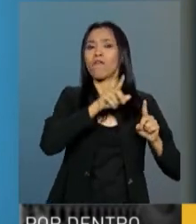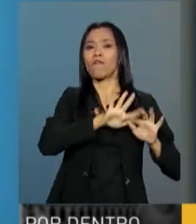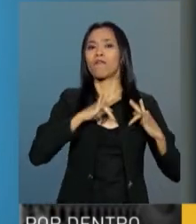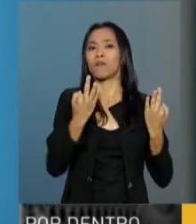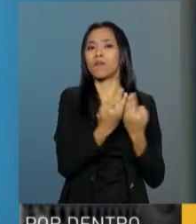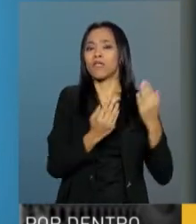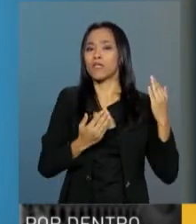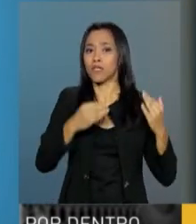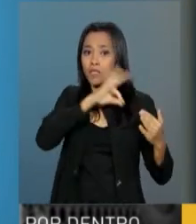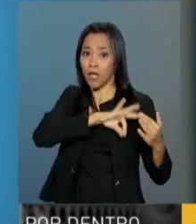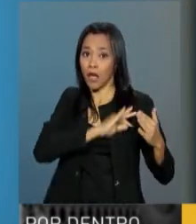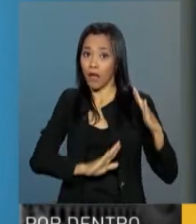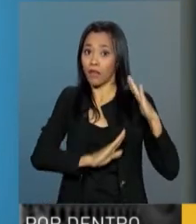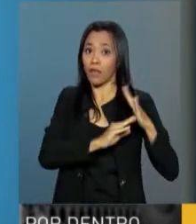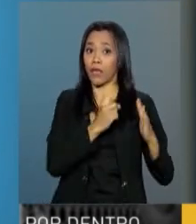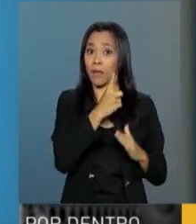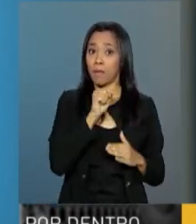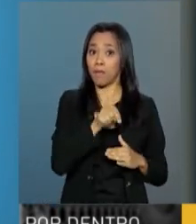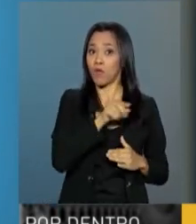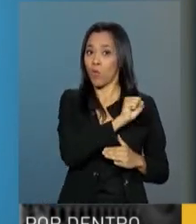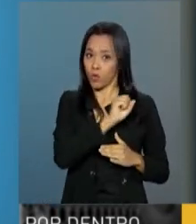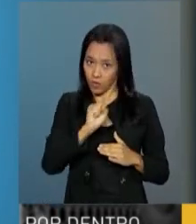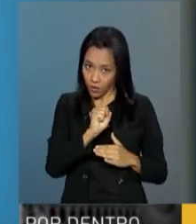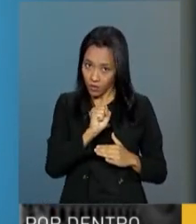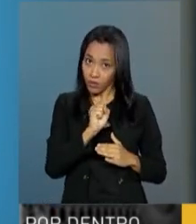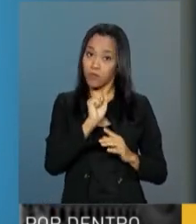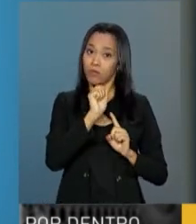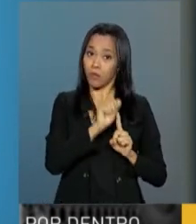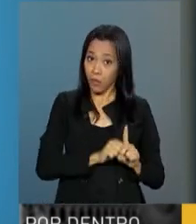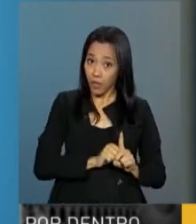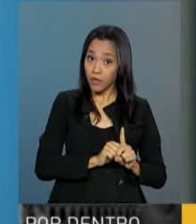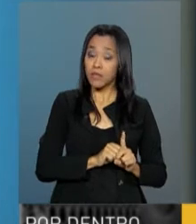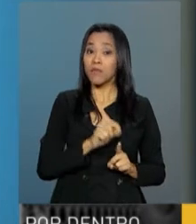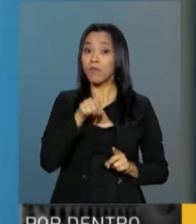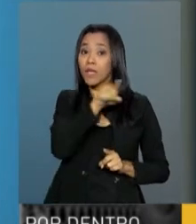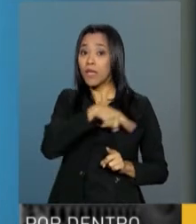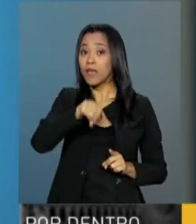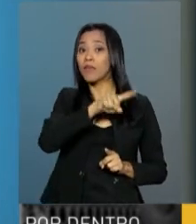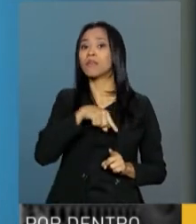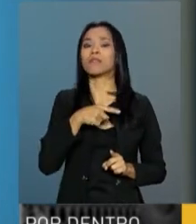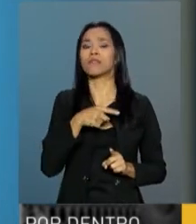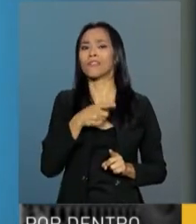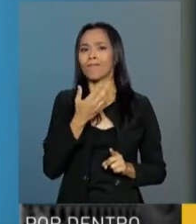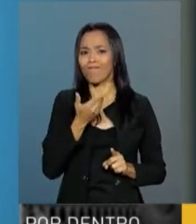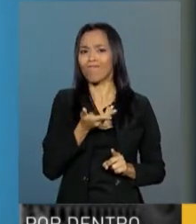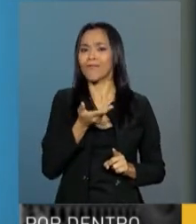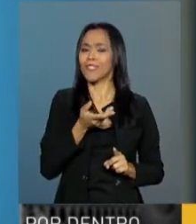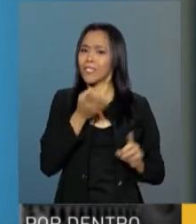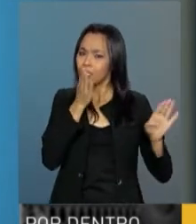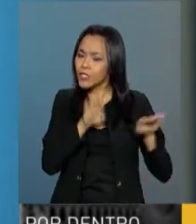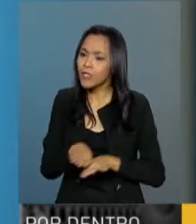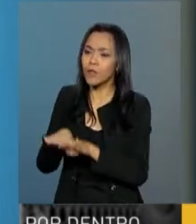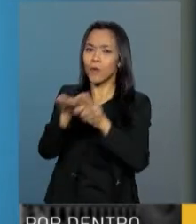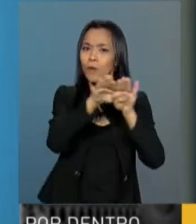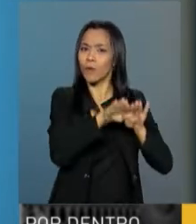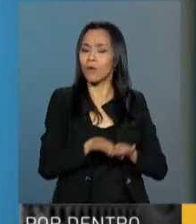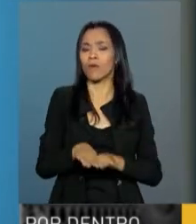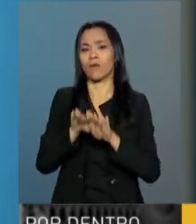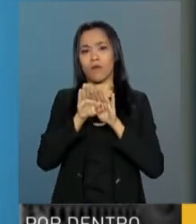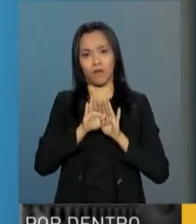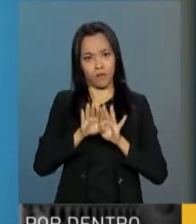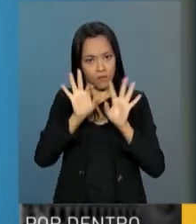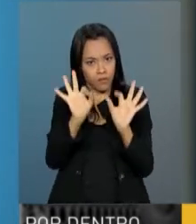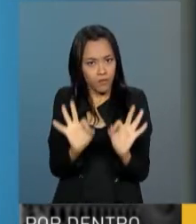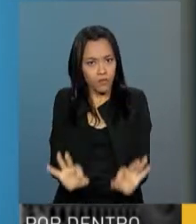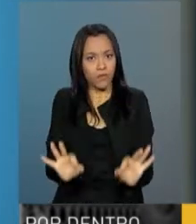que ganham até 1.800 de renda bruta mensal, para que ele se tornasse socialmente mais justo, para que ele se